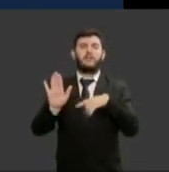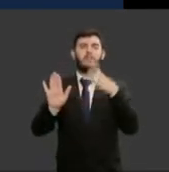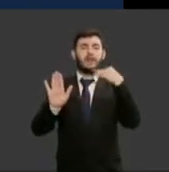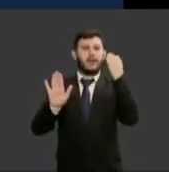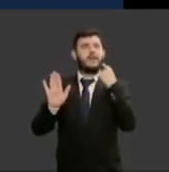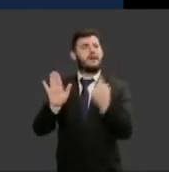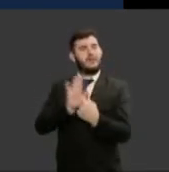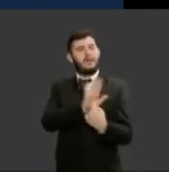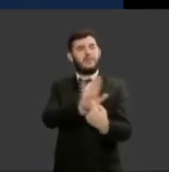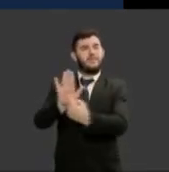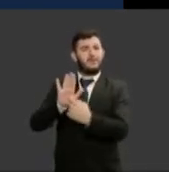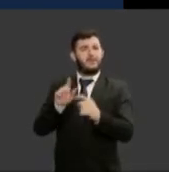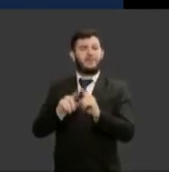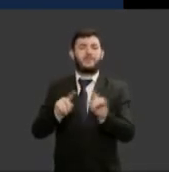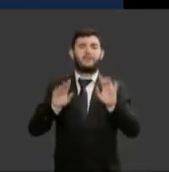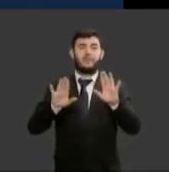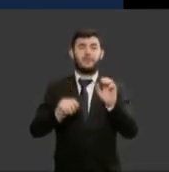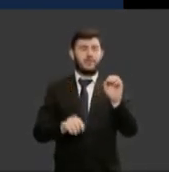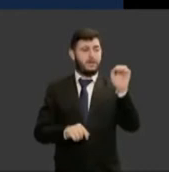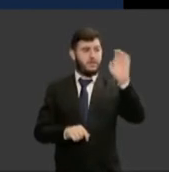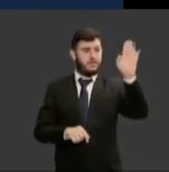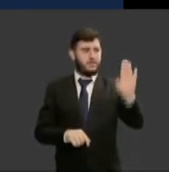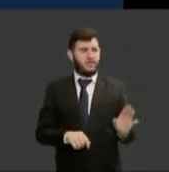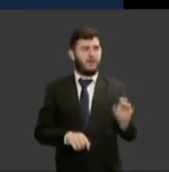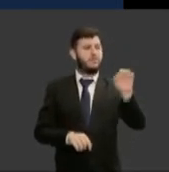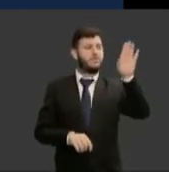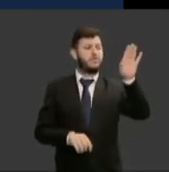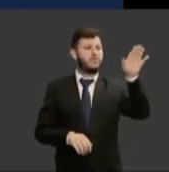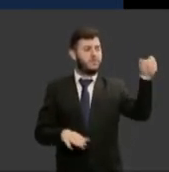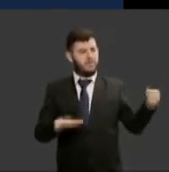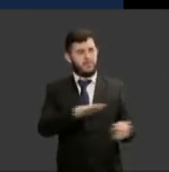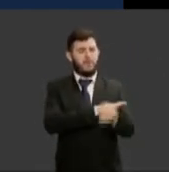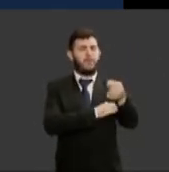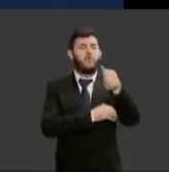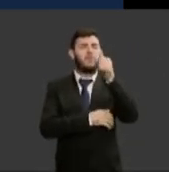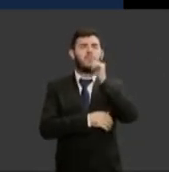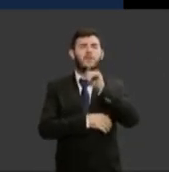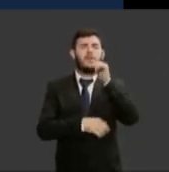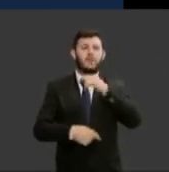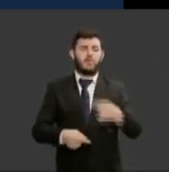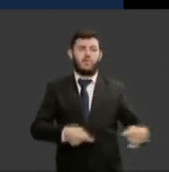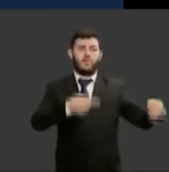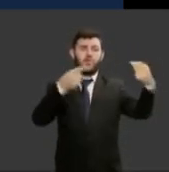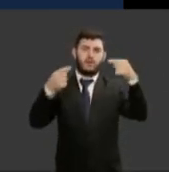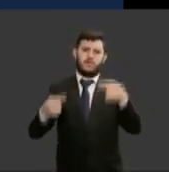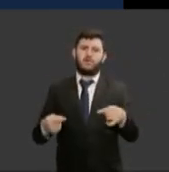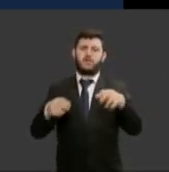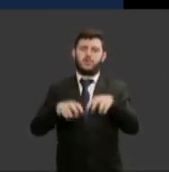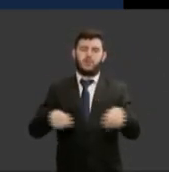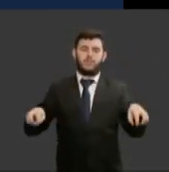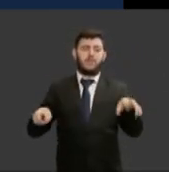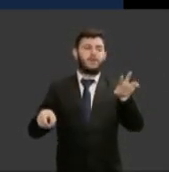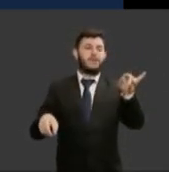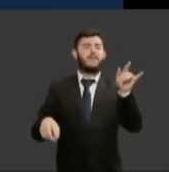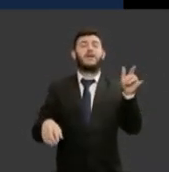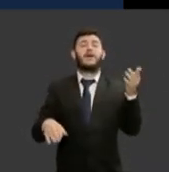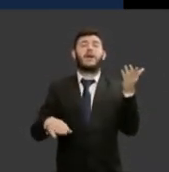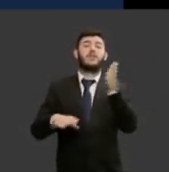Estado quando traz a mulher para discussão uma mesa plural certamente gerará melhores